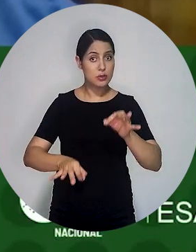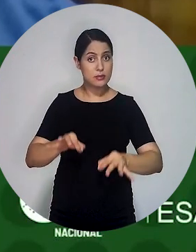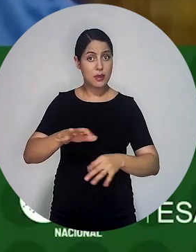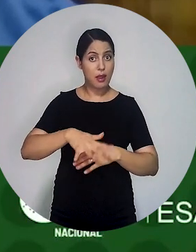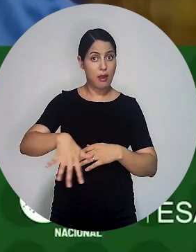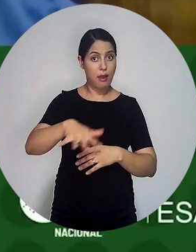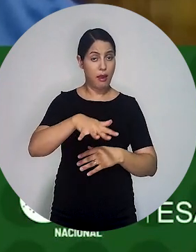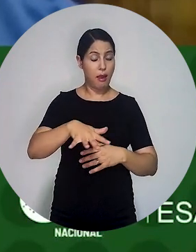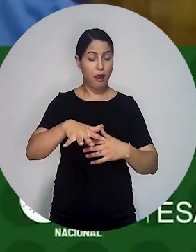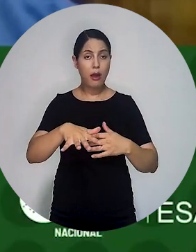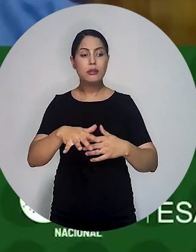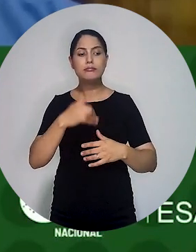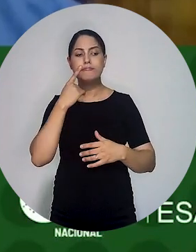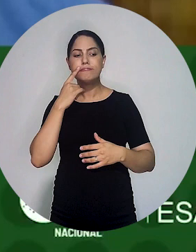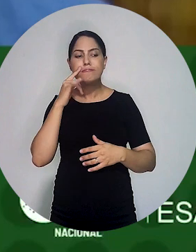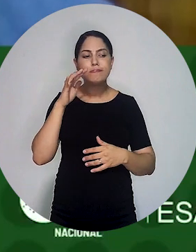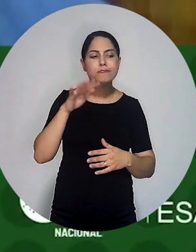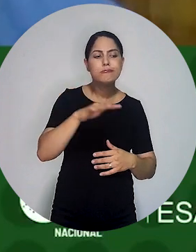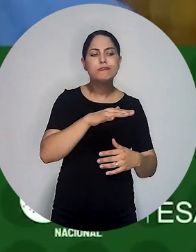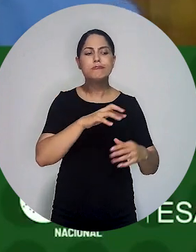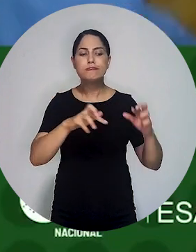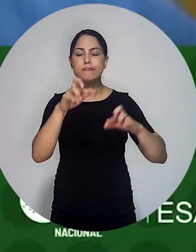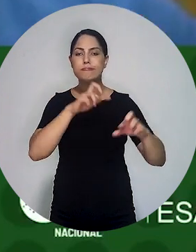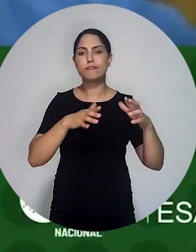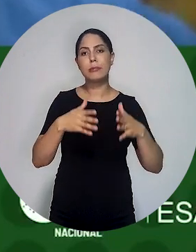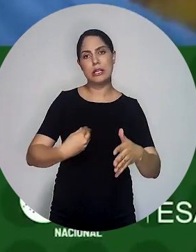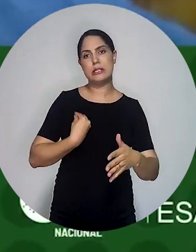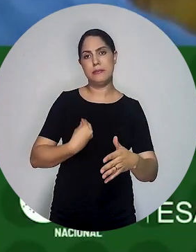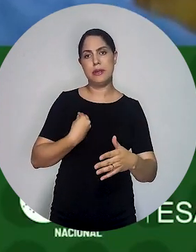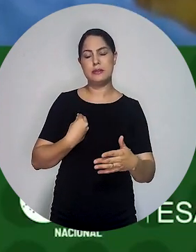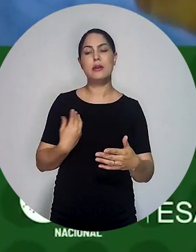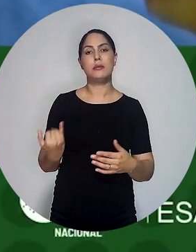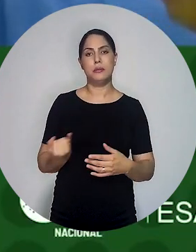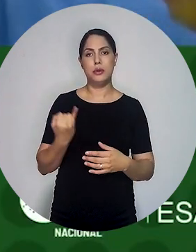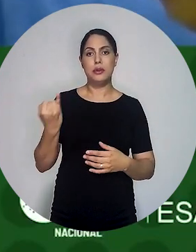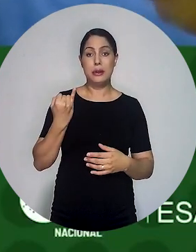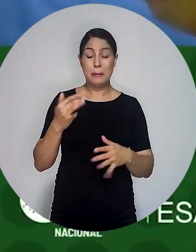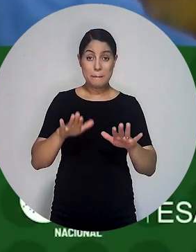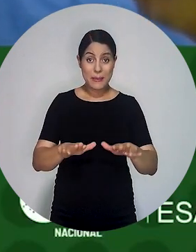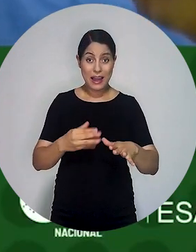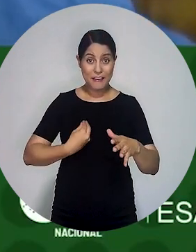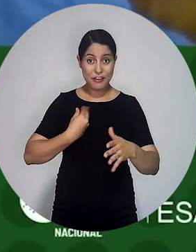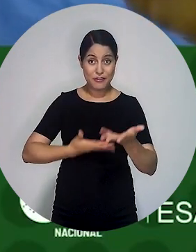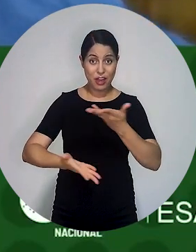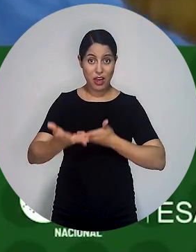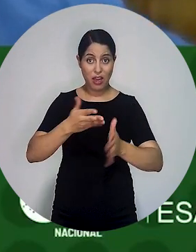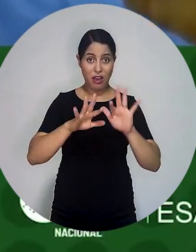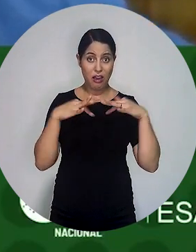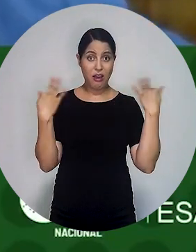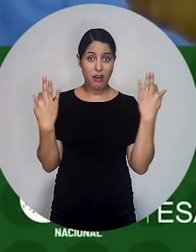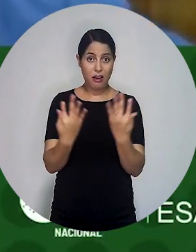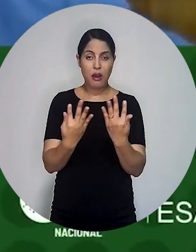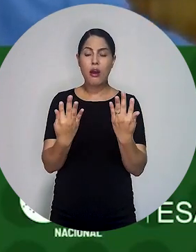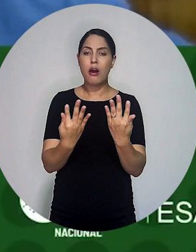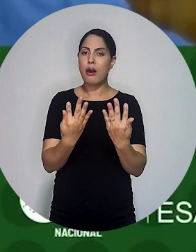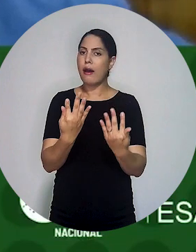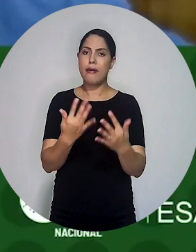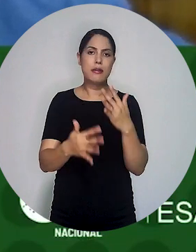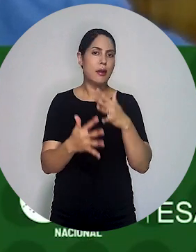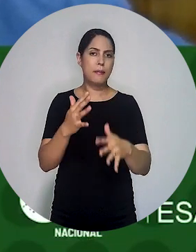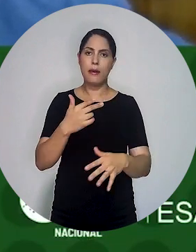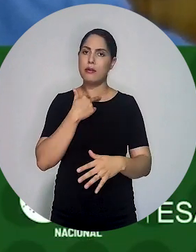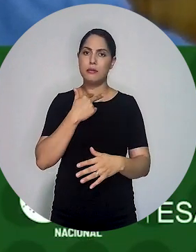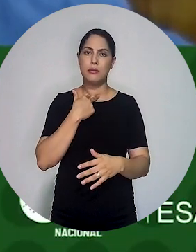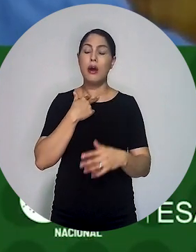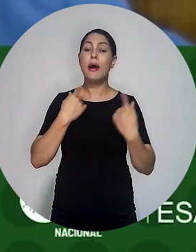sob a supervisão do judiciário mas nunca se interrompa a convivência porque a interrupção é